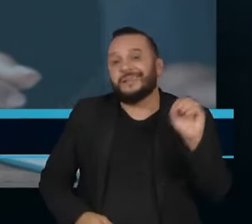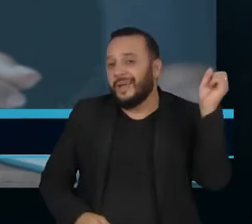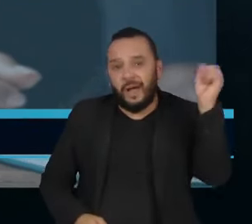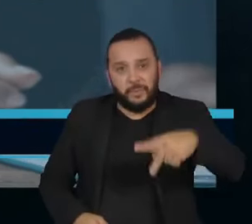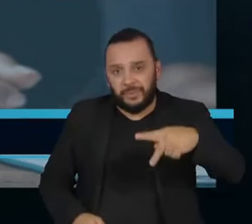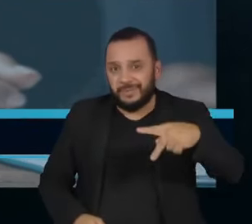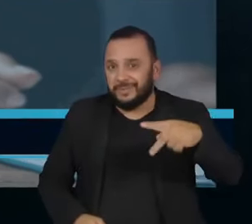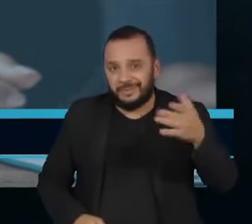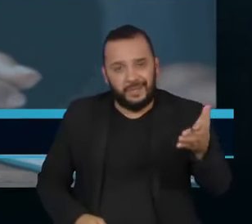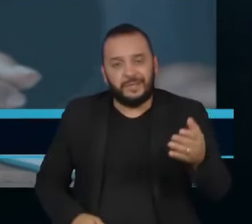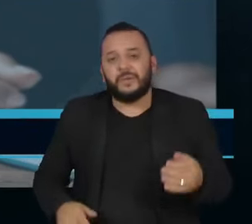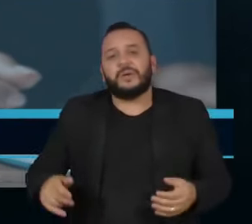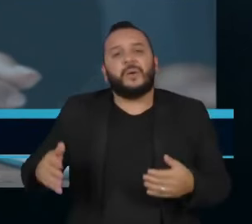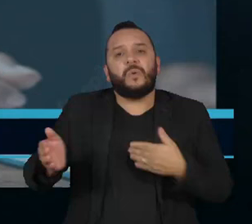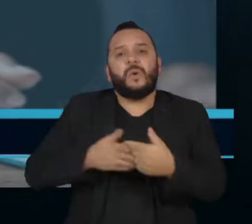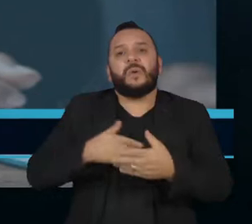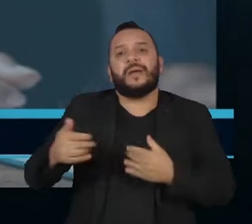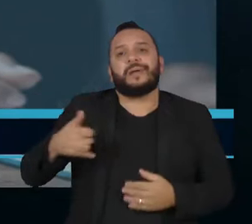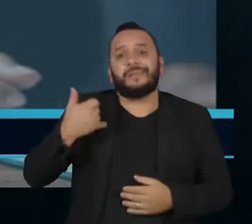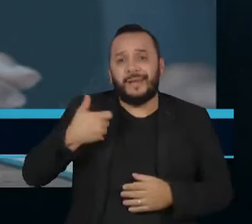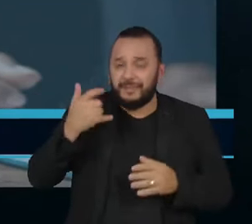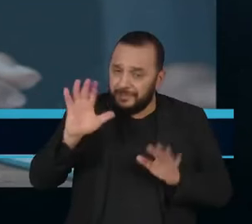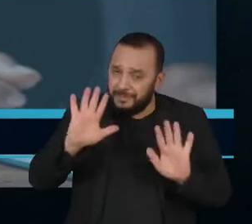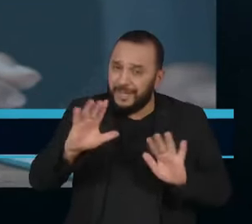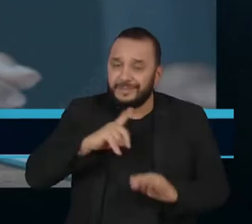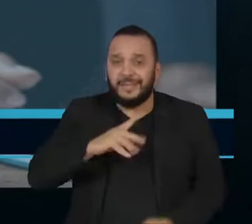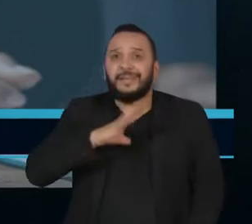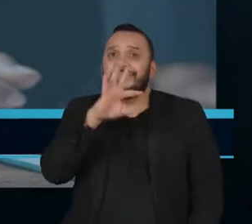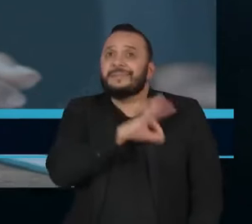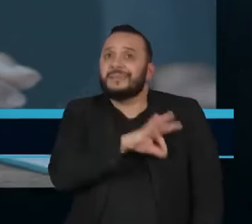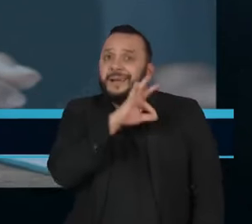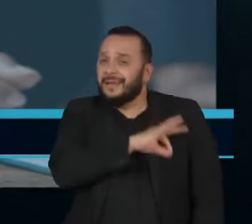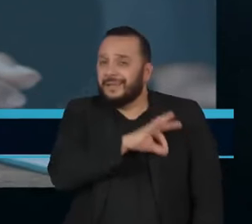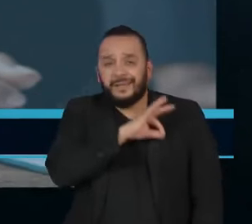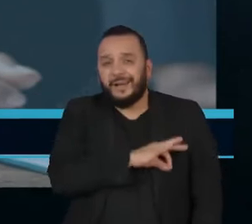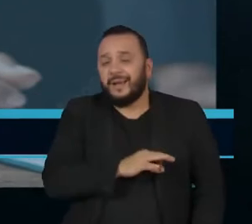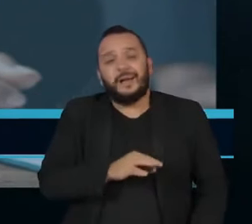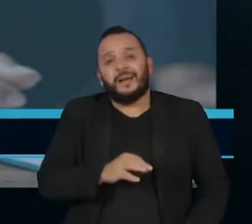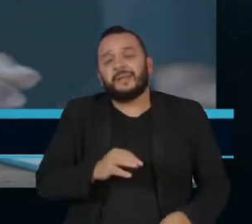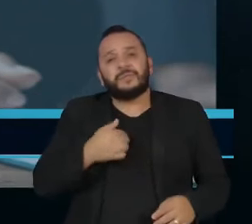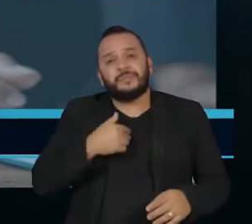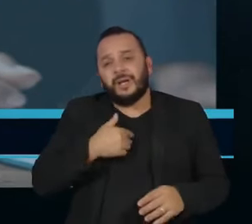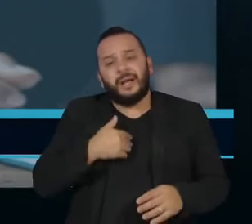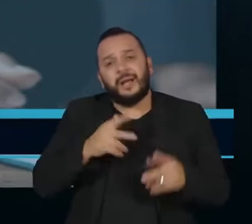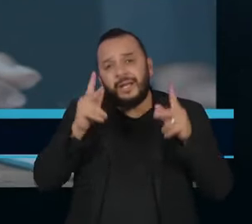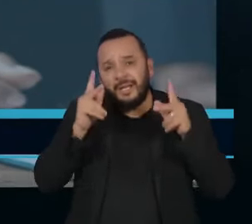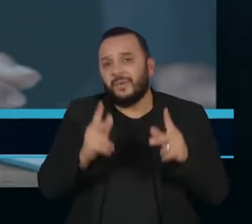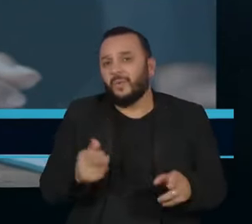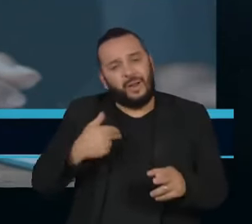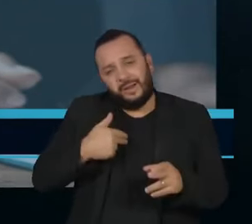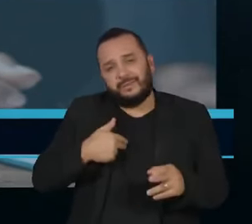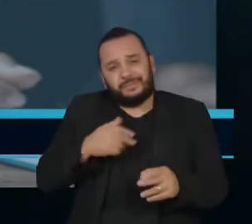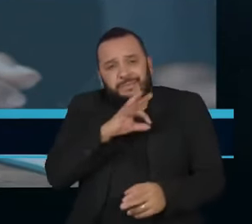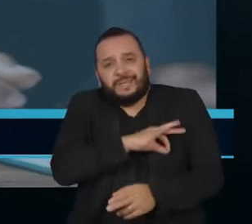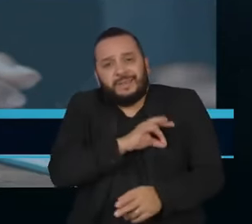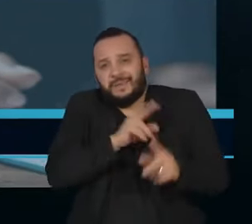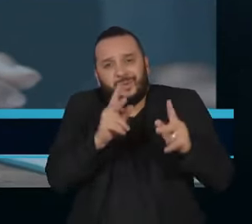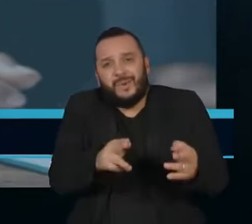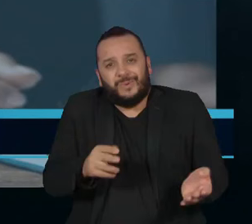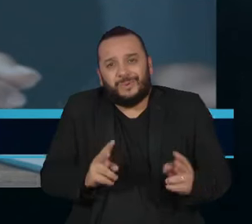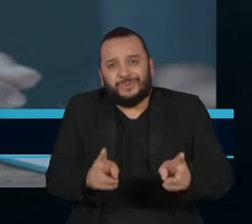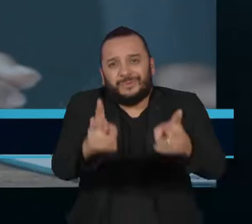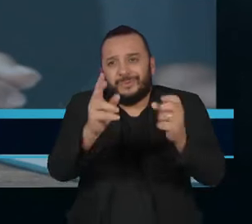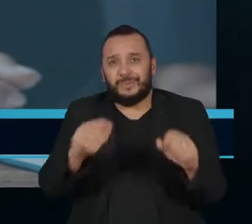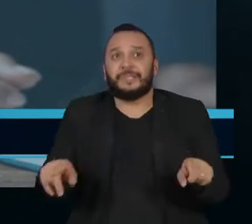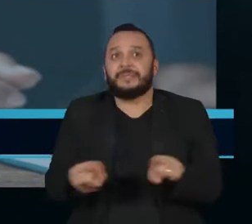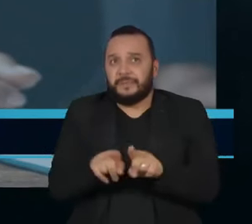independentemente da idade, com uma remuneração proporcional ao tempo de trabalho. A segunda punição mais aplicada